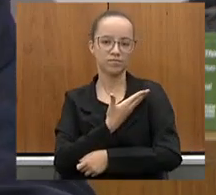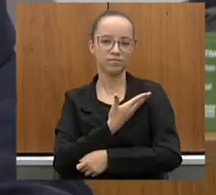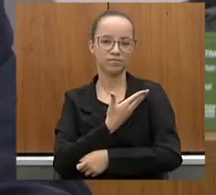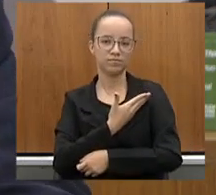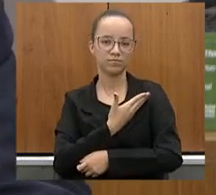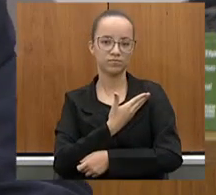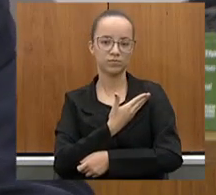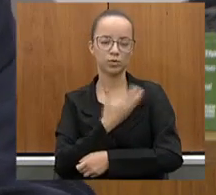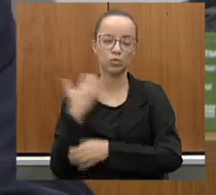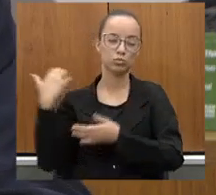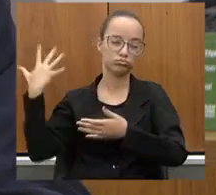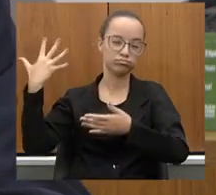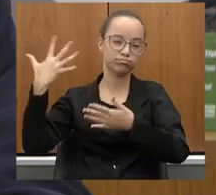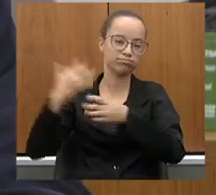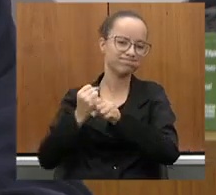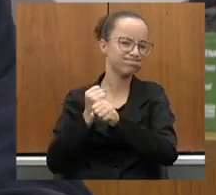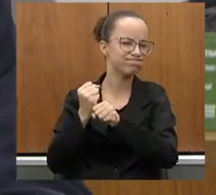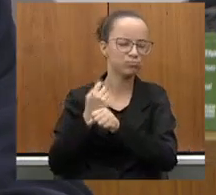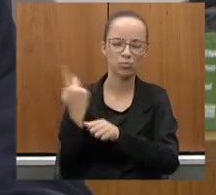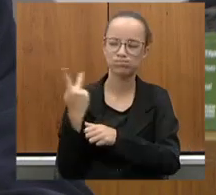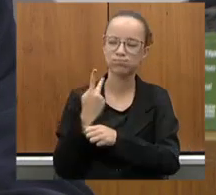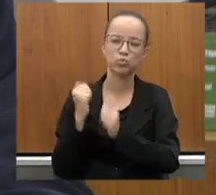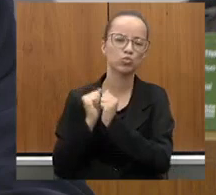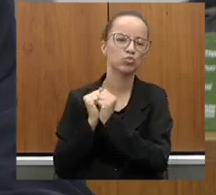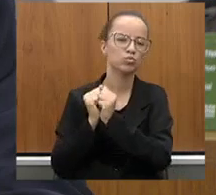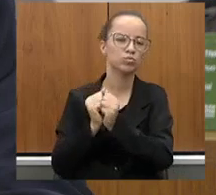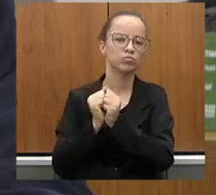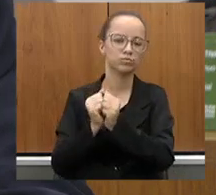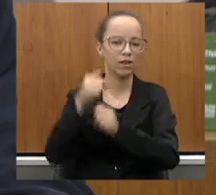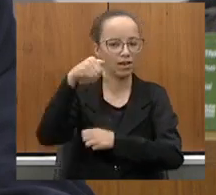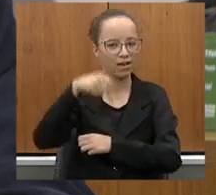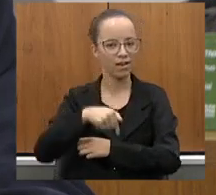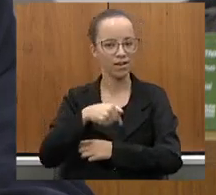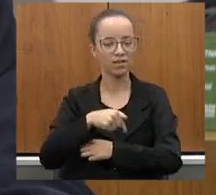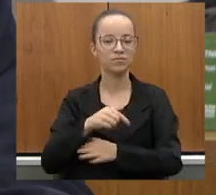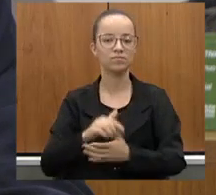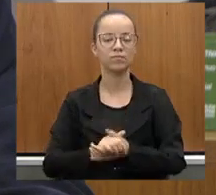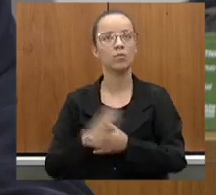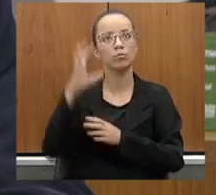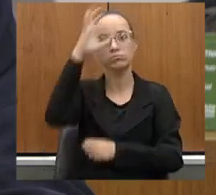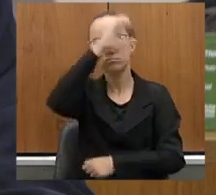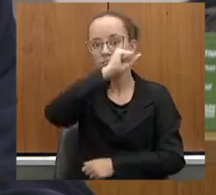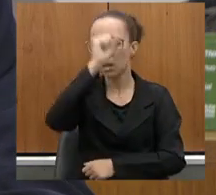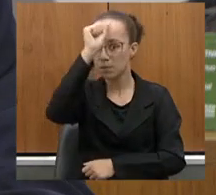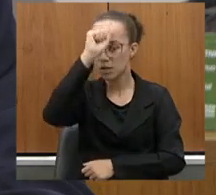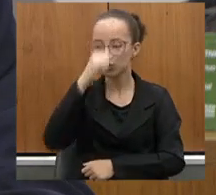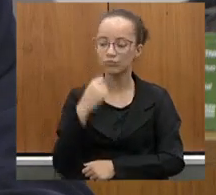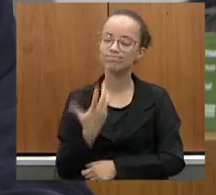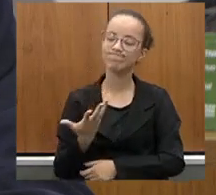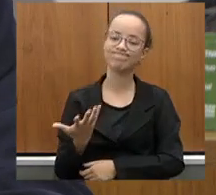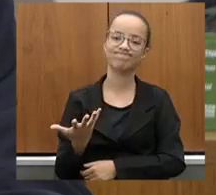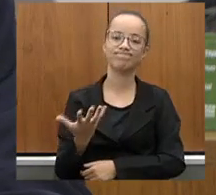Durante tantos anos que pudemos passar juntos aqui, aprendi muito com vossa excelência. Quando eu cheguei,